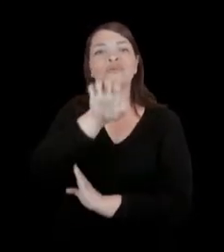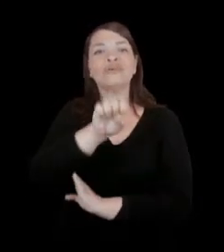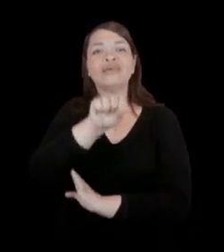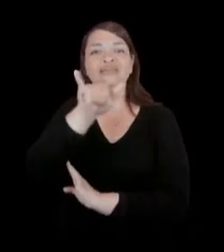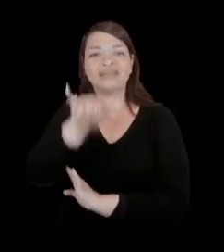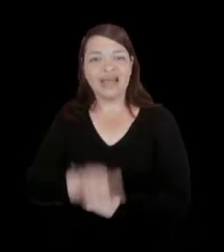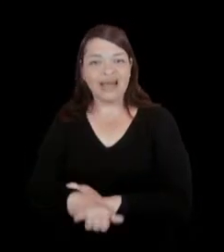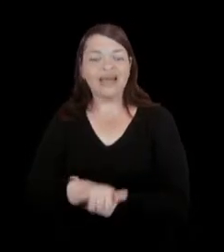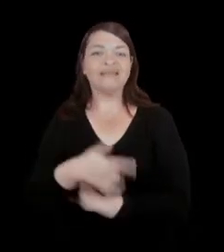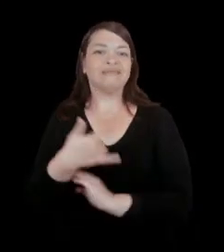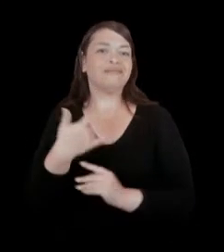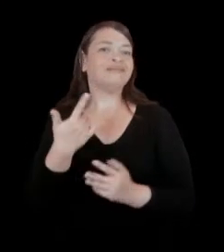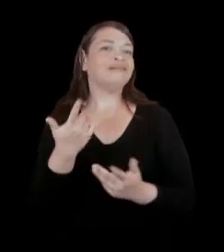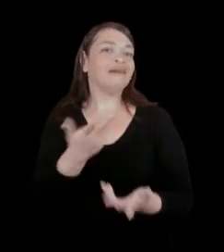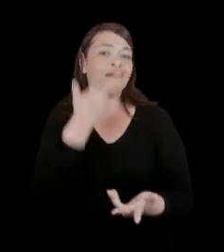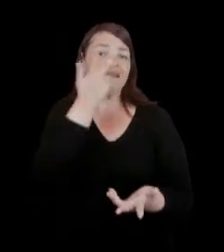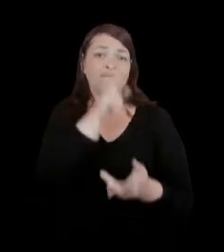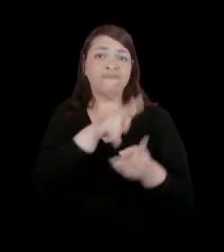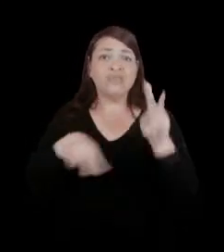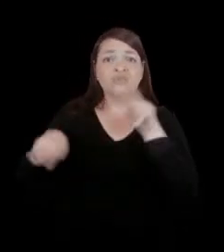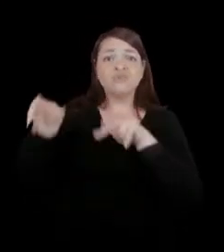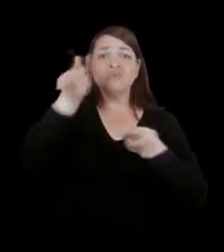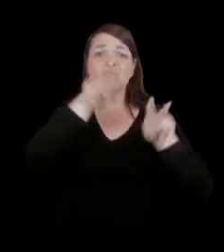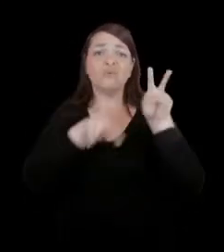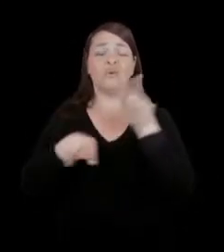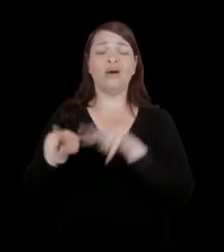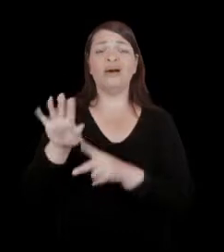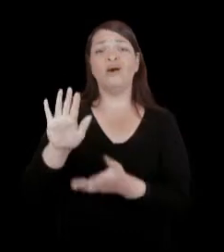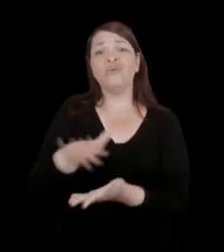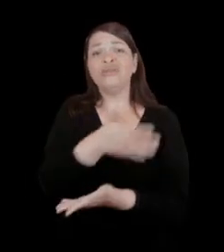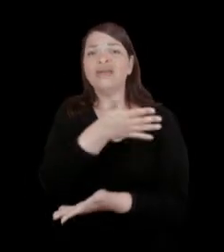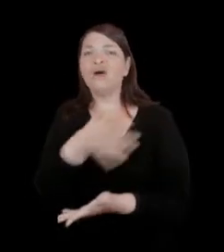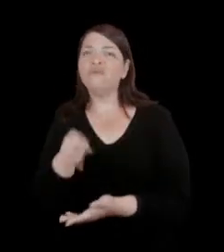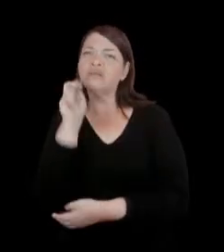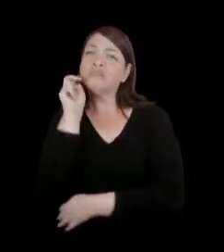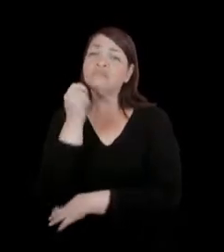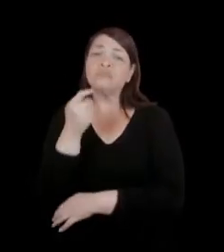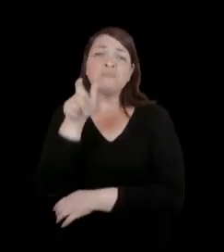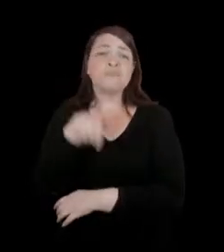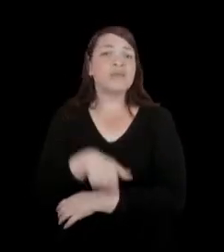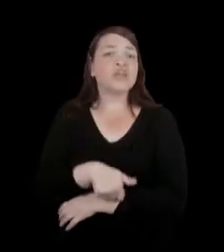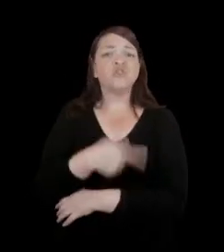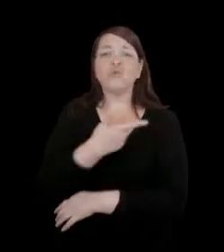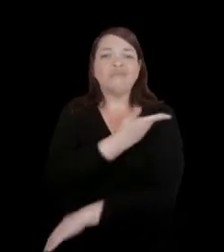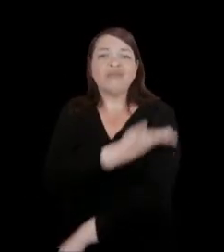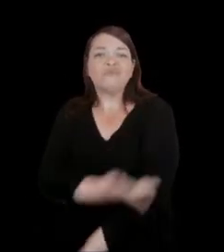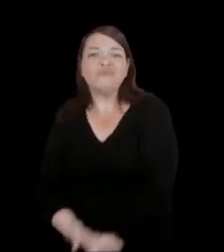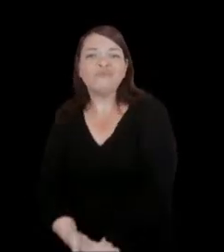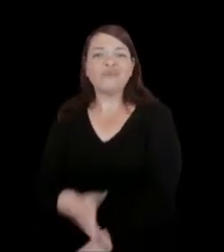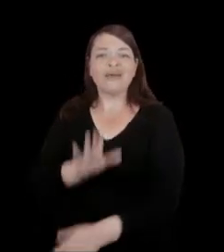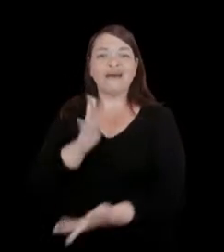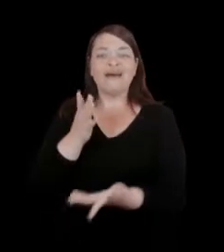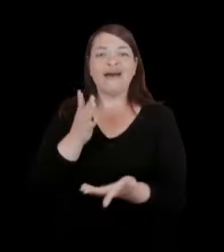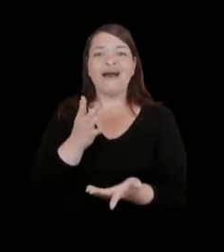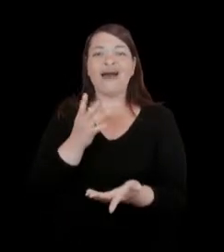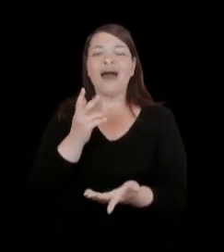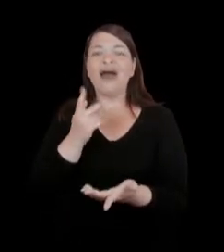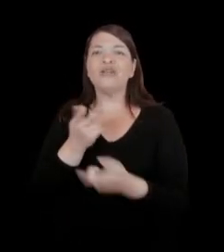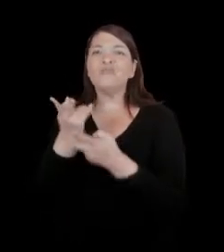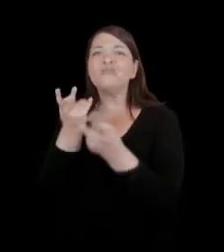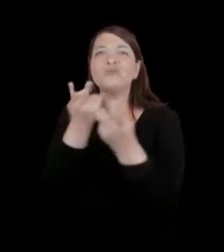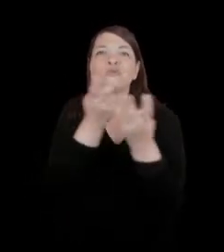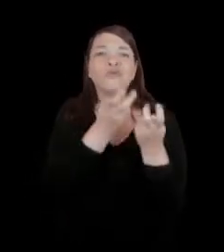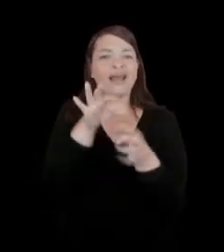é um visual que talvez um olhar não treinado ou não acostumado em buscar esses